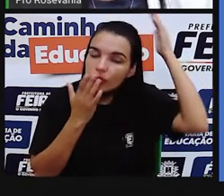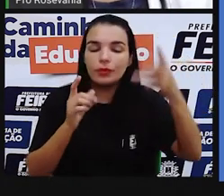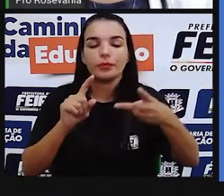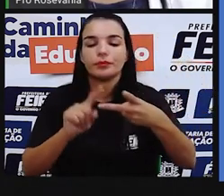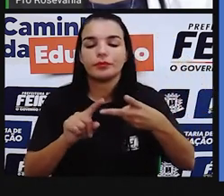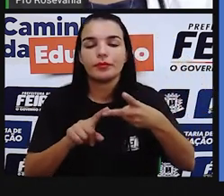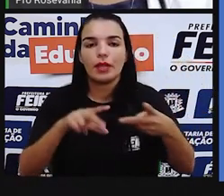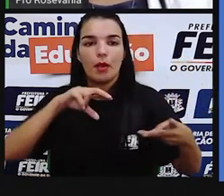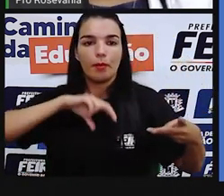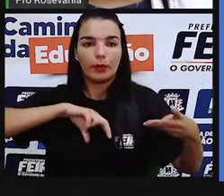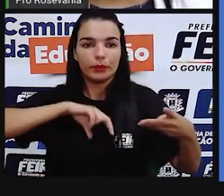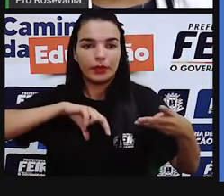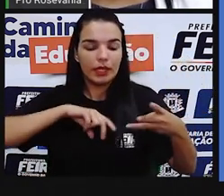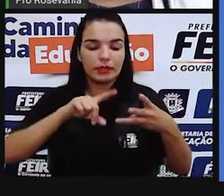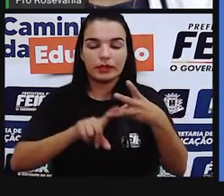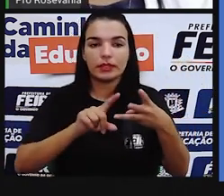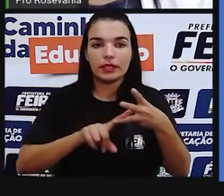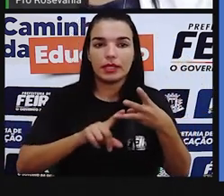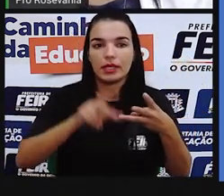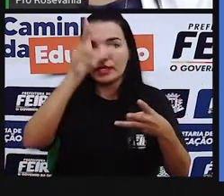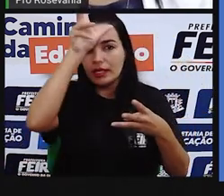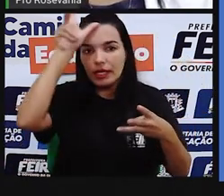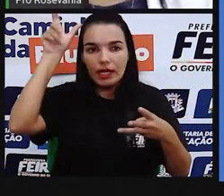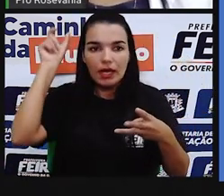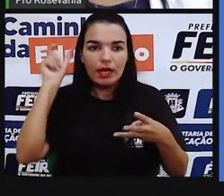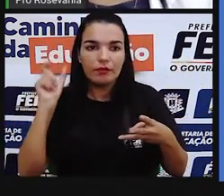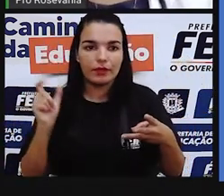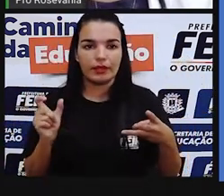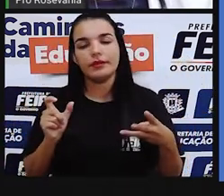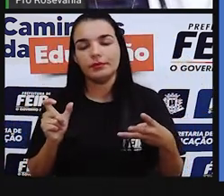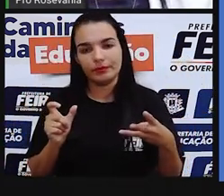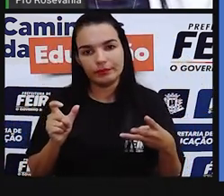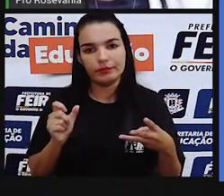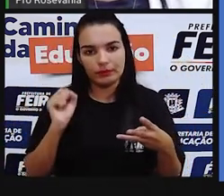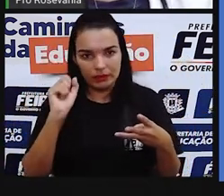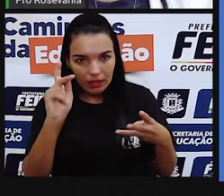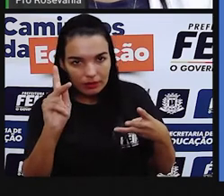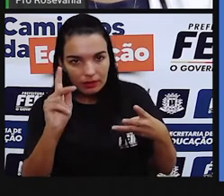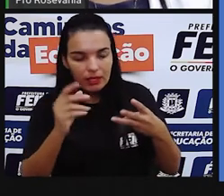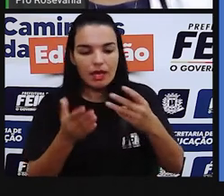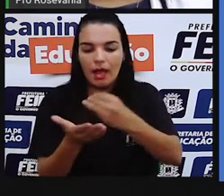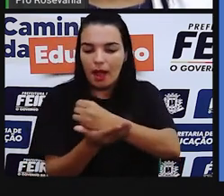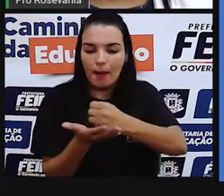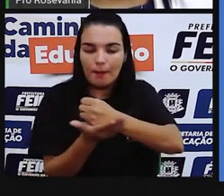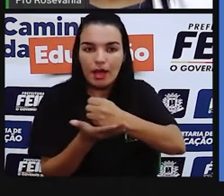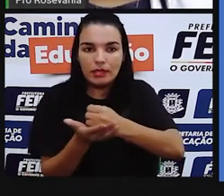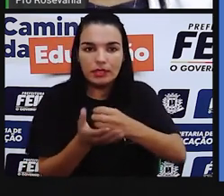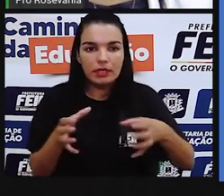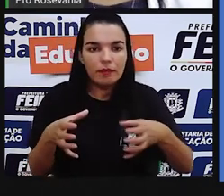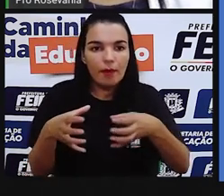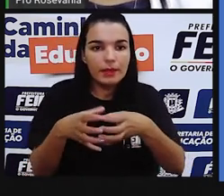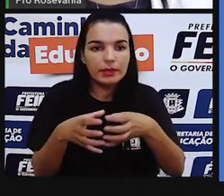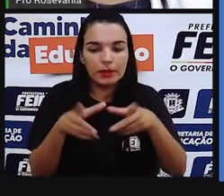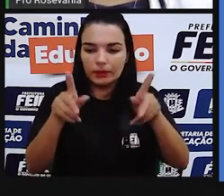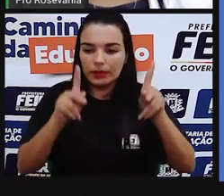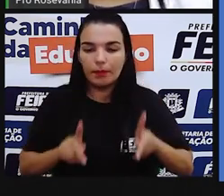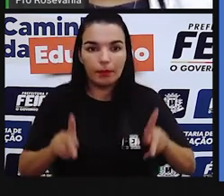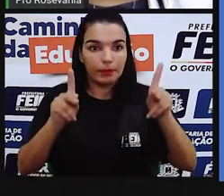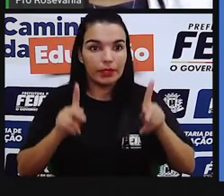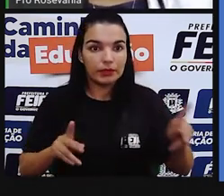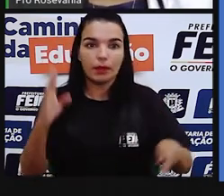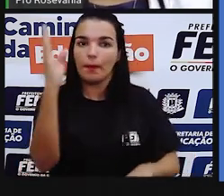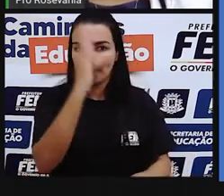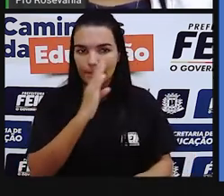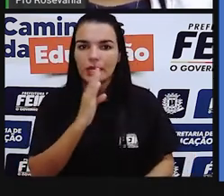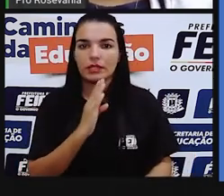imigrantes aí. Então, é sobre esse ponto que a gente vai falar. E dá a contribuição que cada um deles, como é o processo